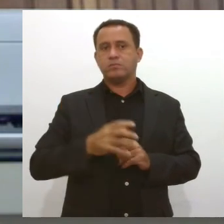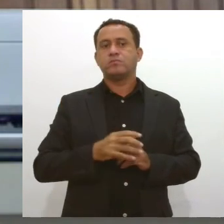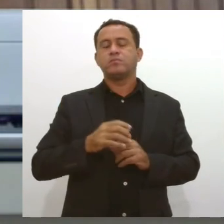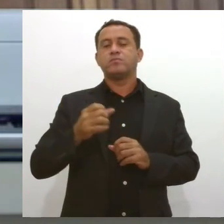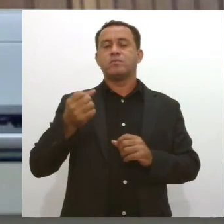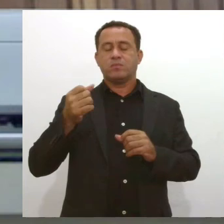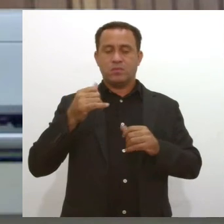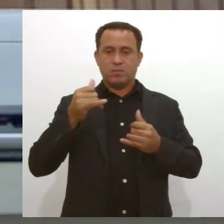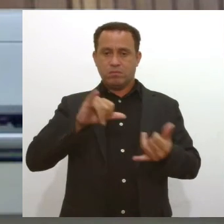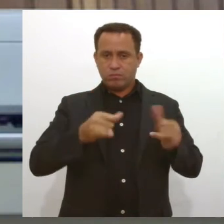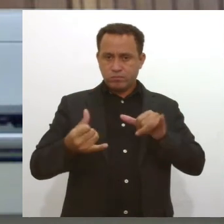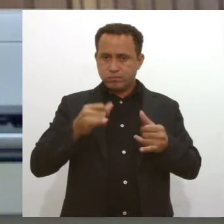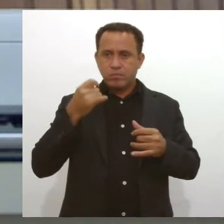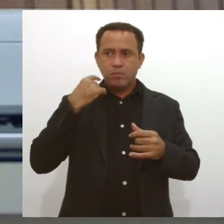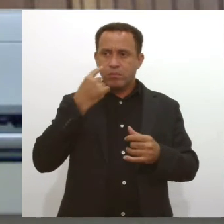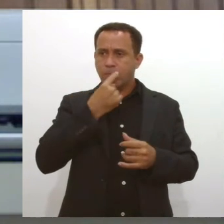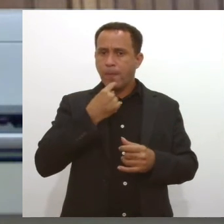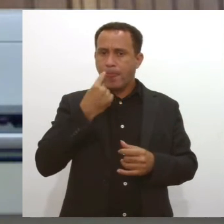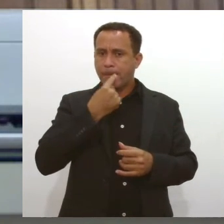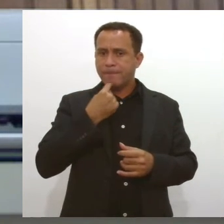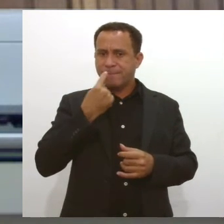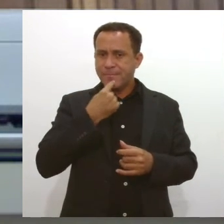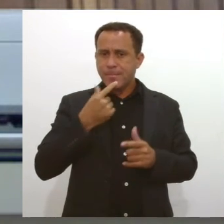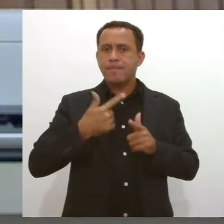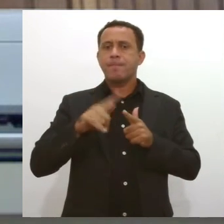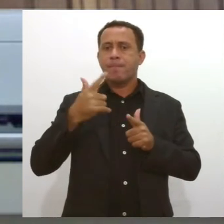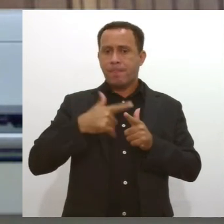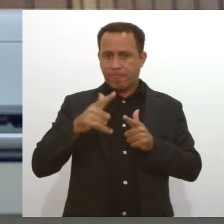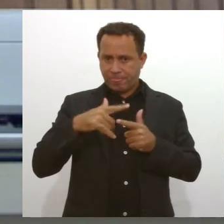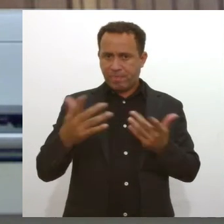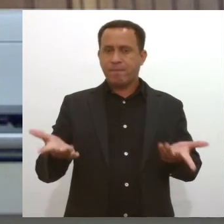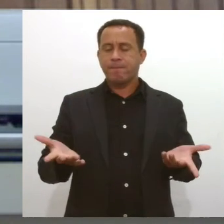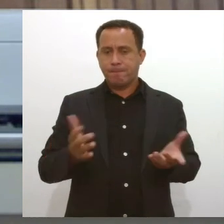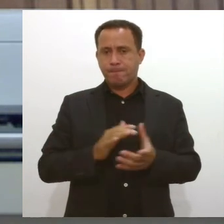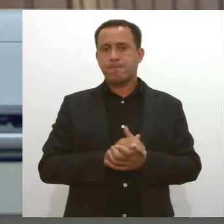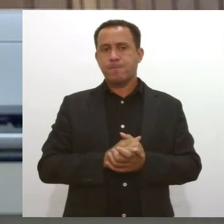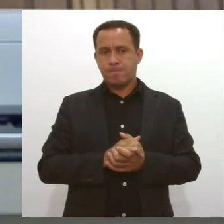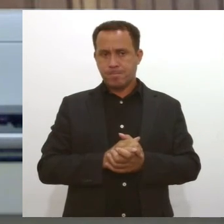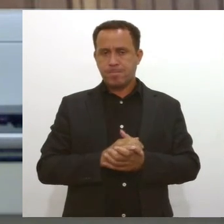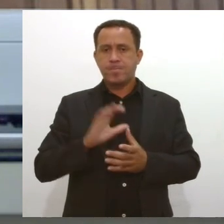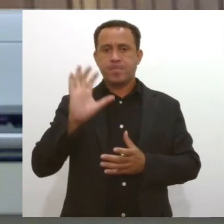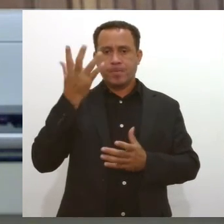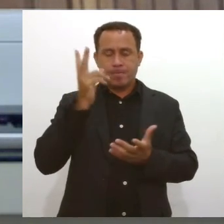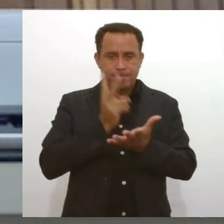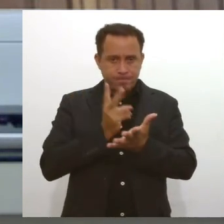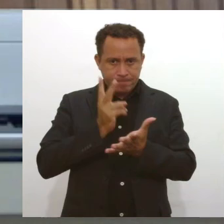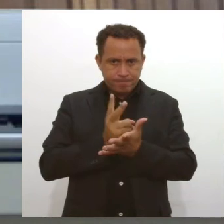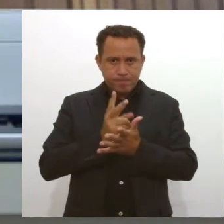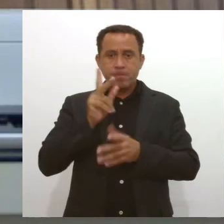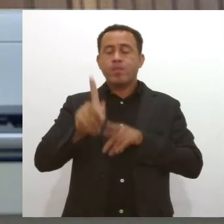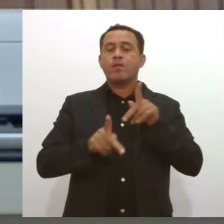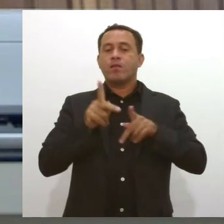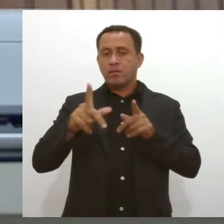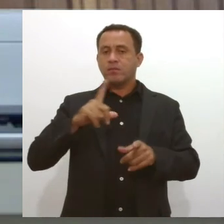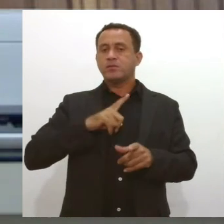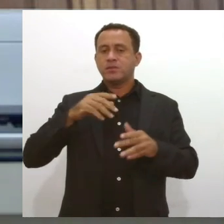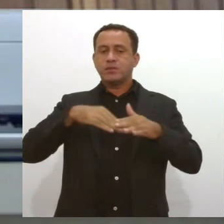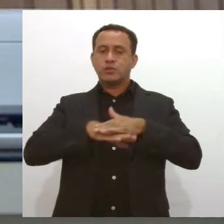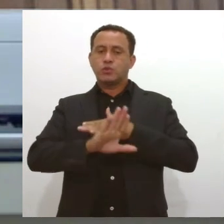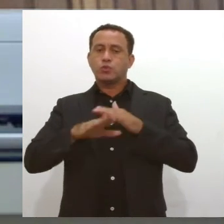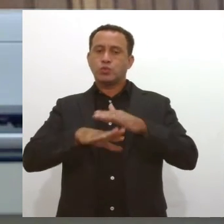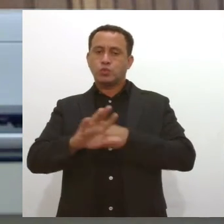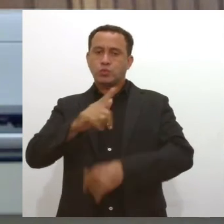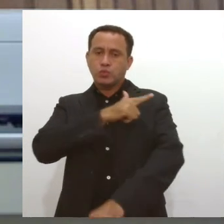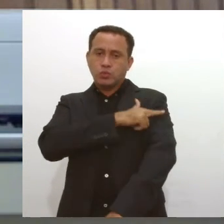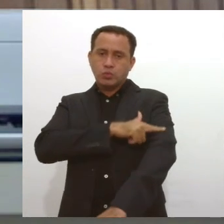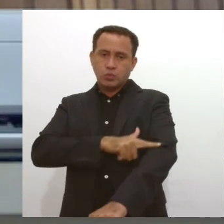tóxicas, no álcool, substâncias tóxicas na cavidade bucal. Então, a população ainda que tem esse hábito, e,